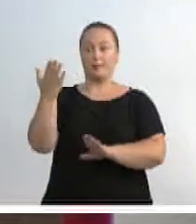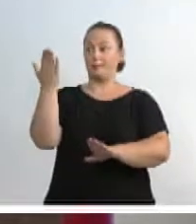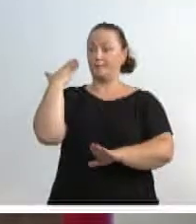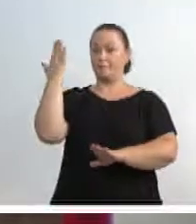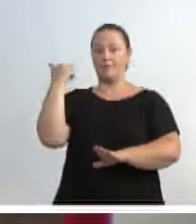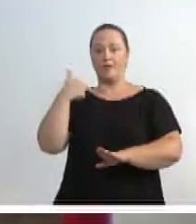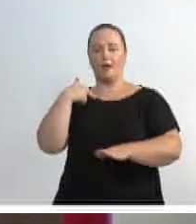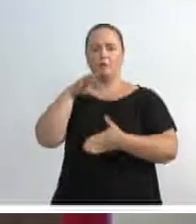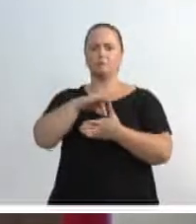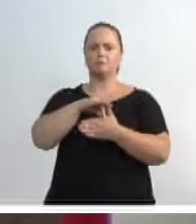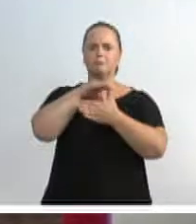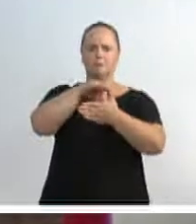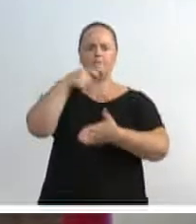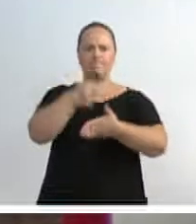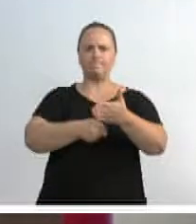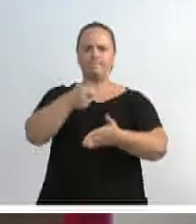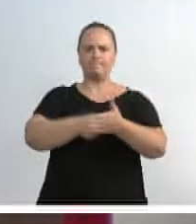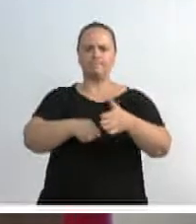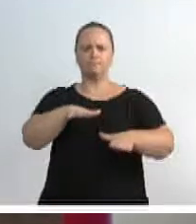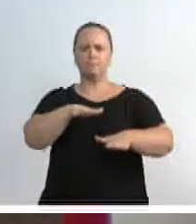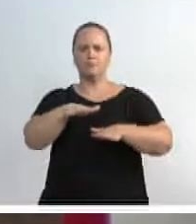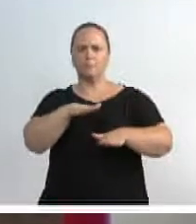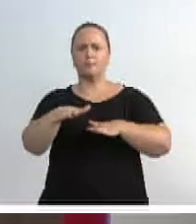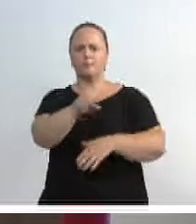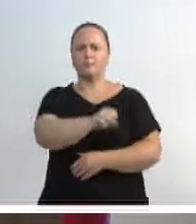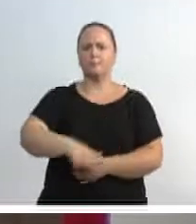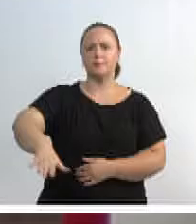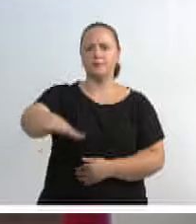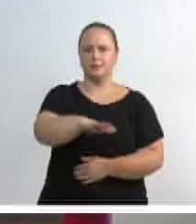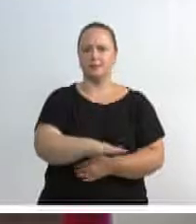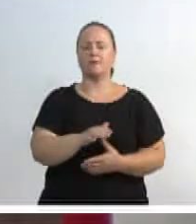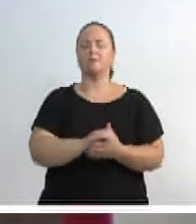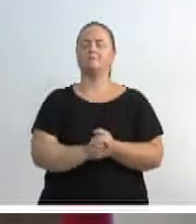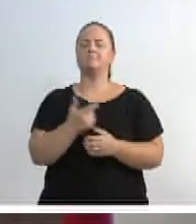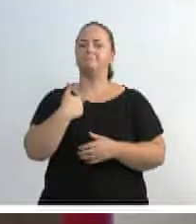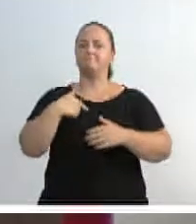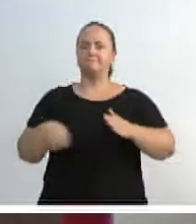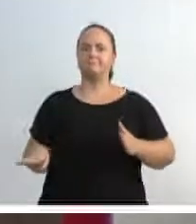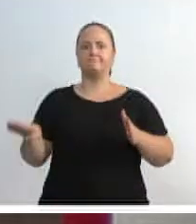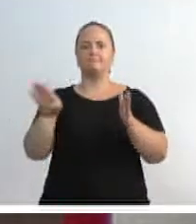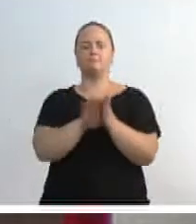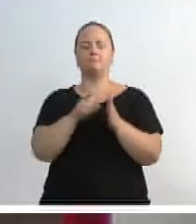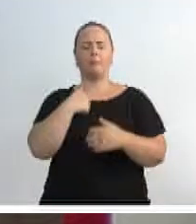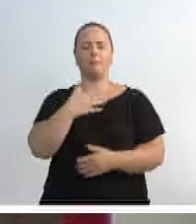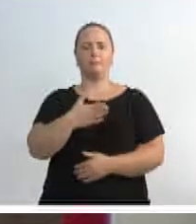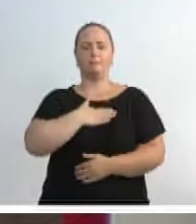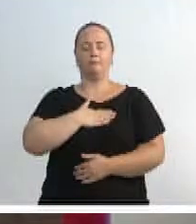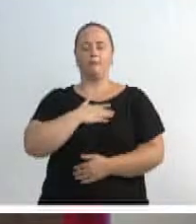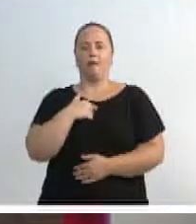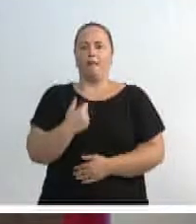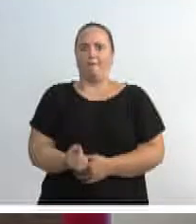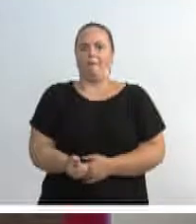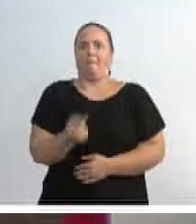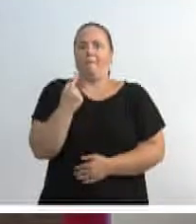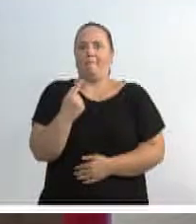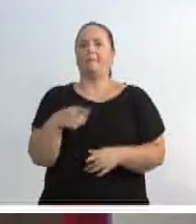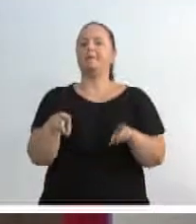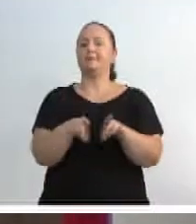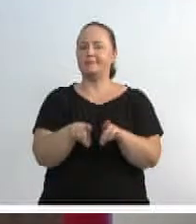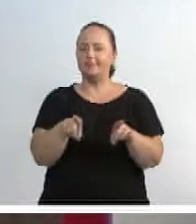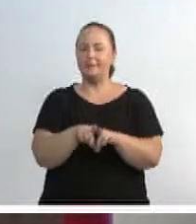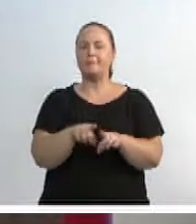como voluntário de movimentos sociais. Nós chegamos de uma forma surpreendente, inclusive para mim, nessa casa, e contrariando